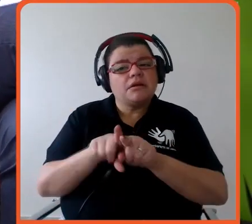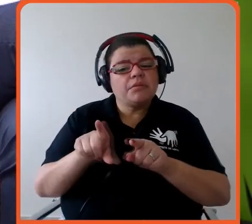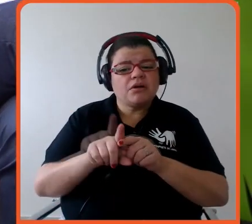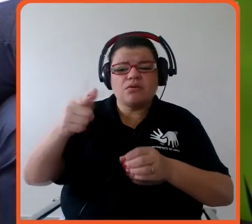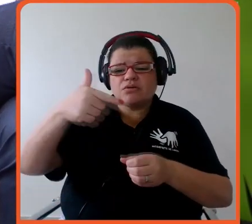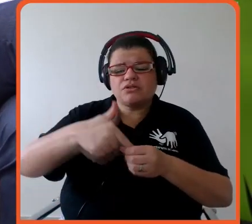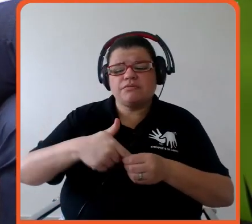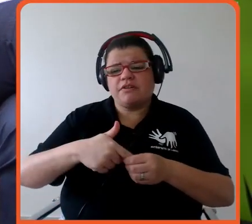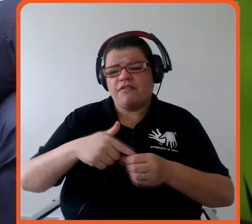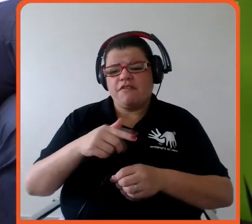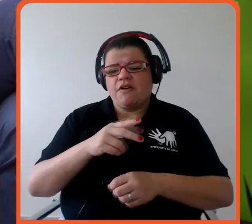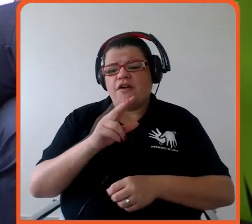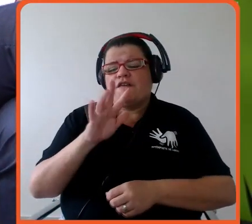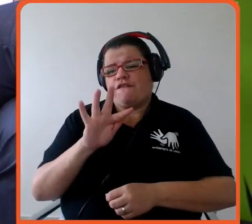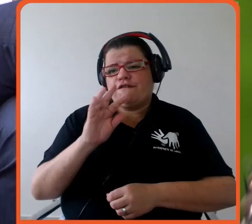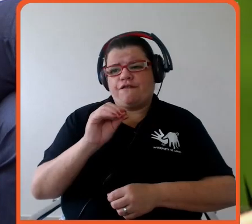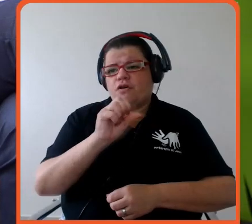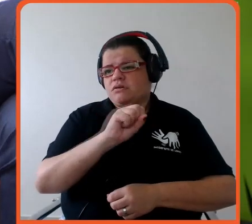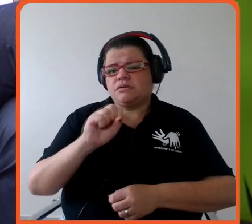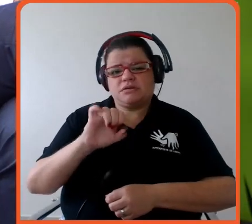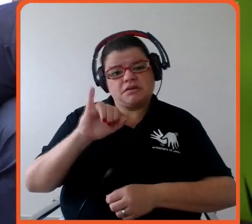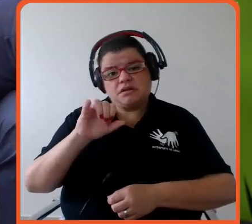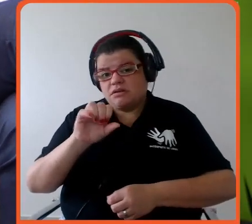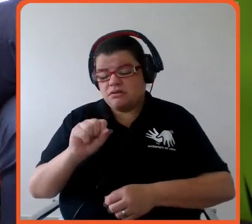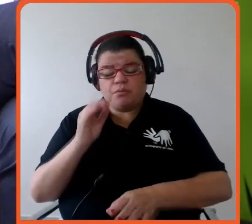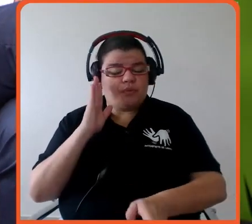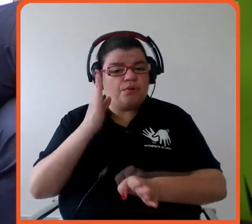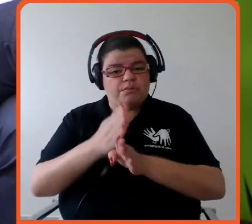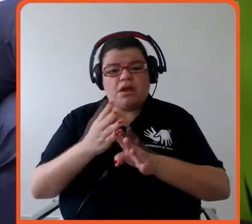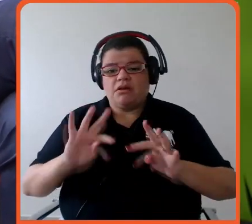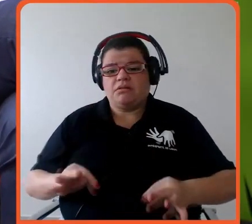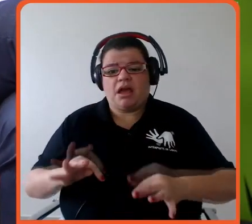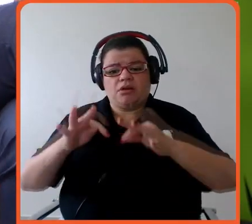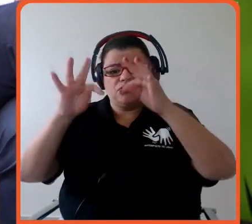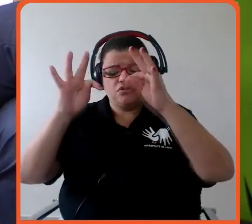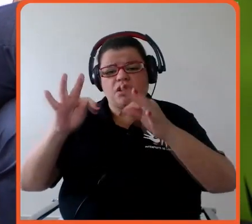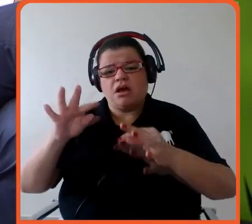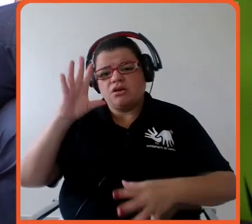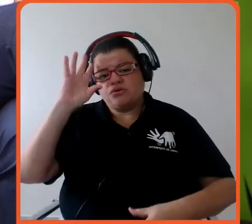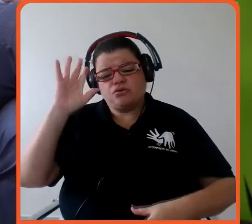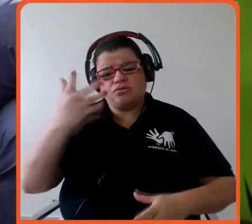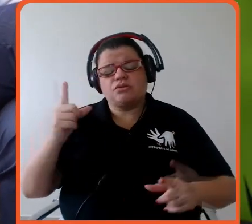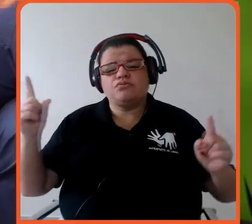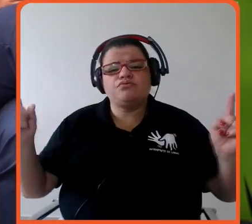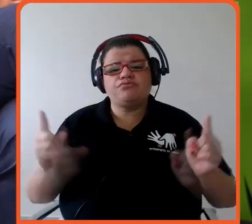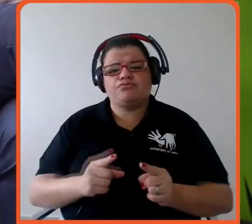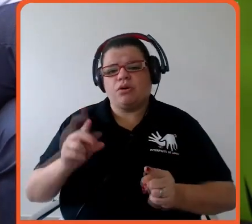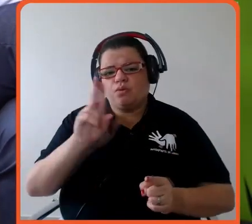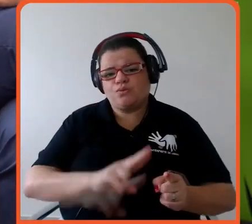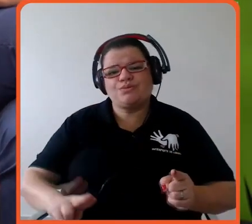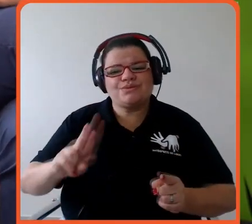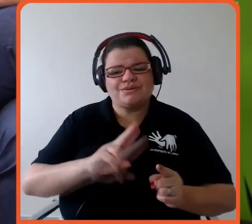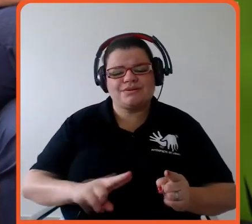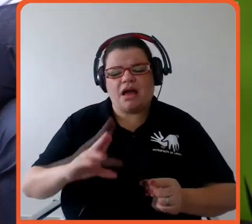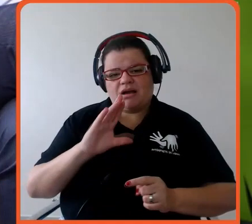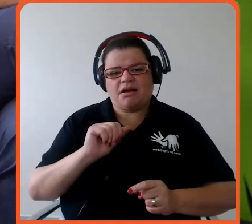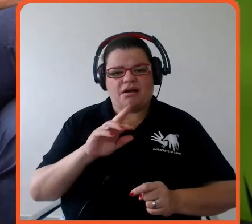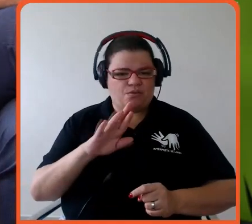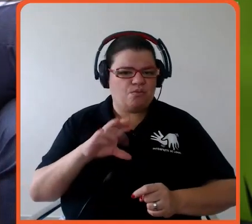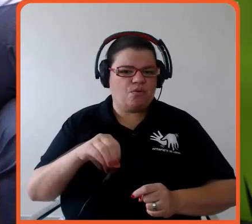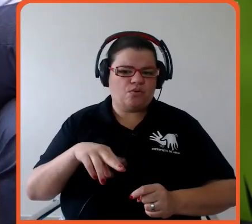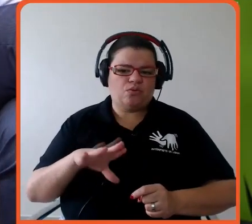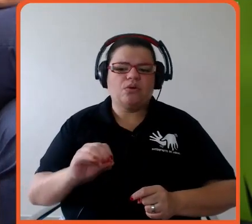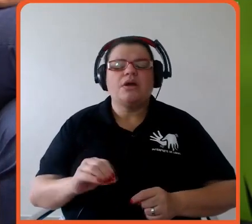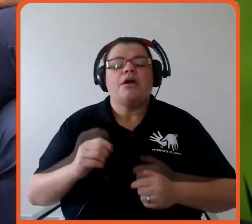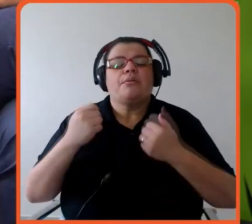que tem planos por meio de tecnologias soluções diversas para reduzir o uso então eu acho que assim chegar lá com o Estado